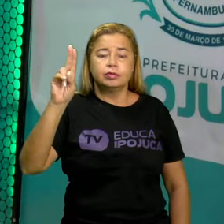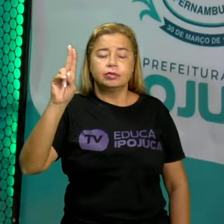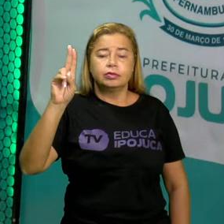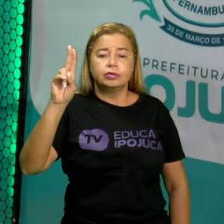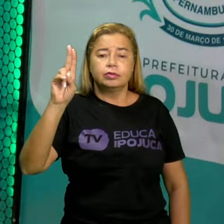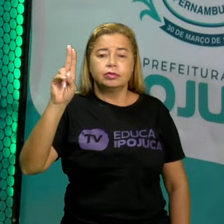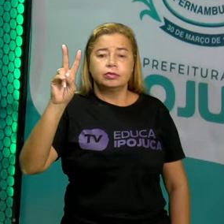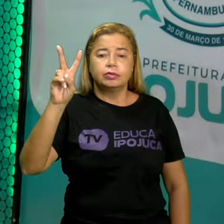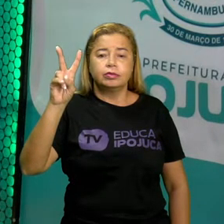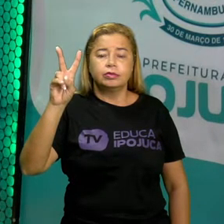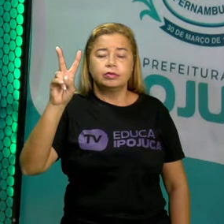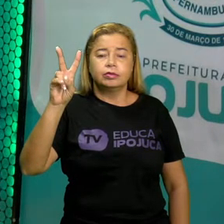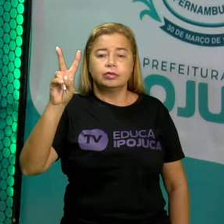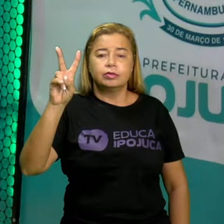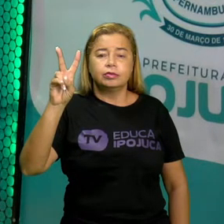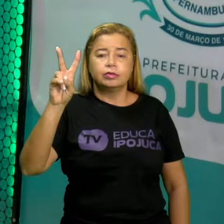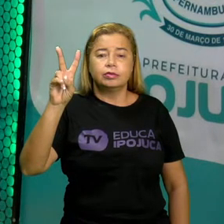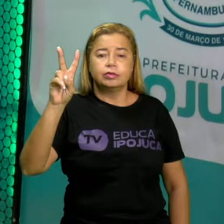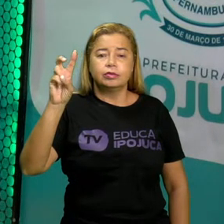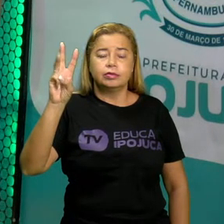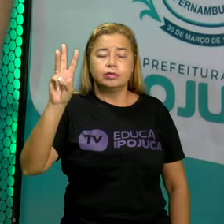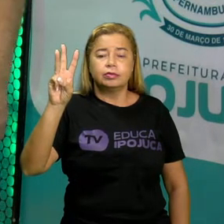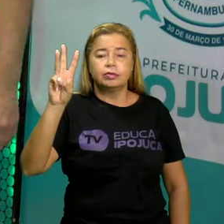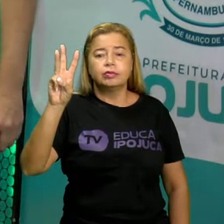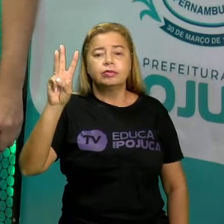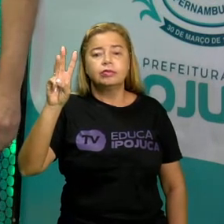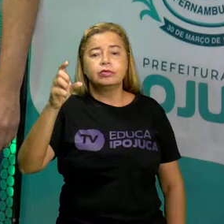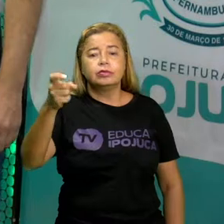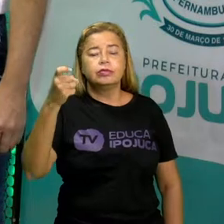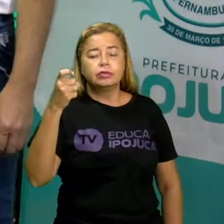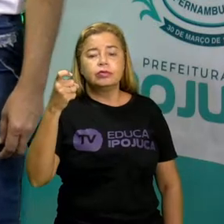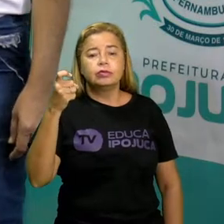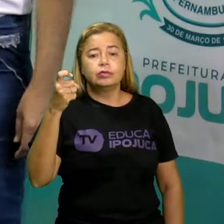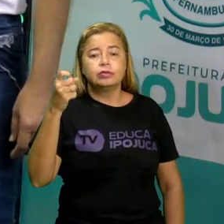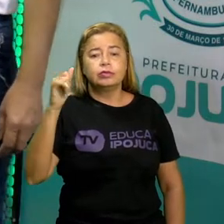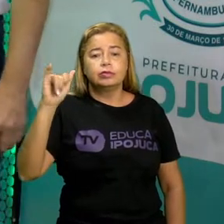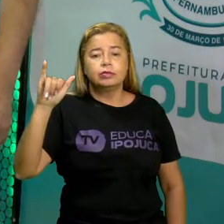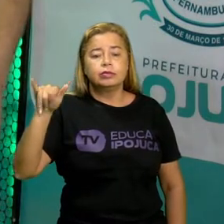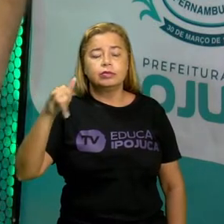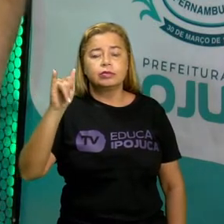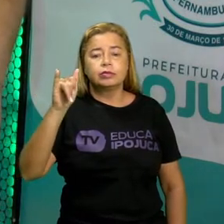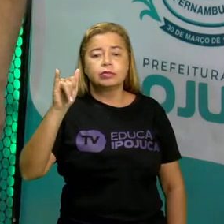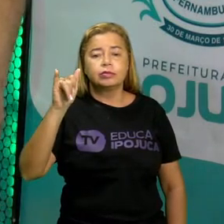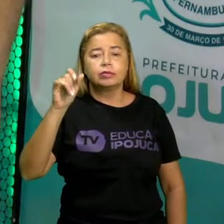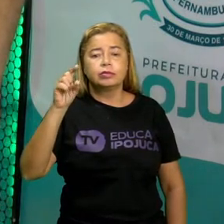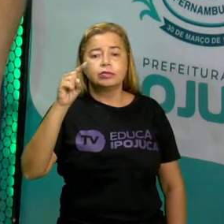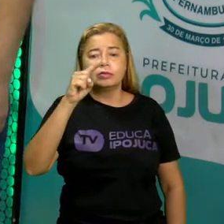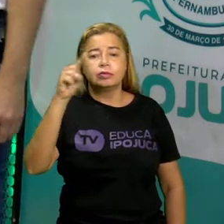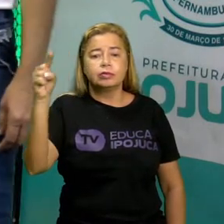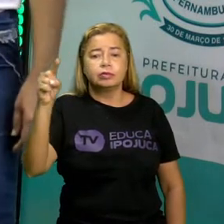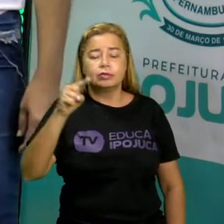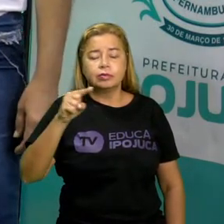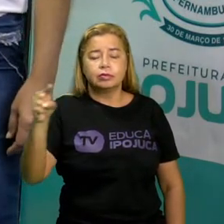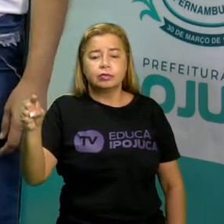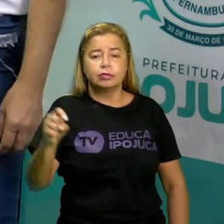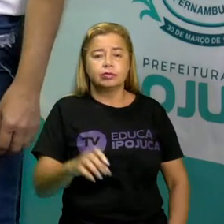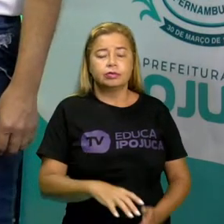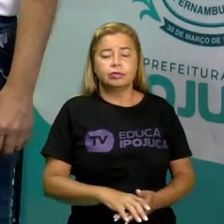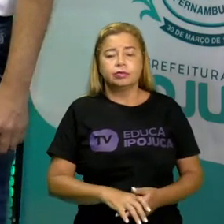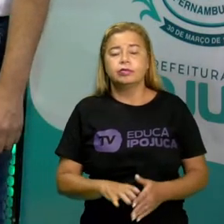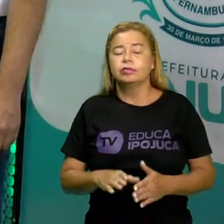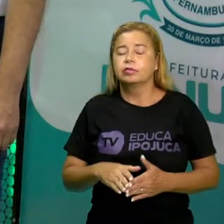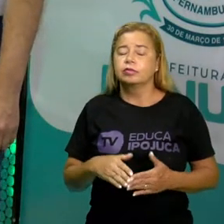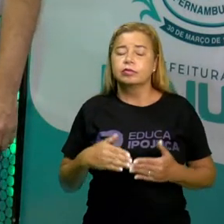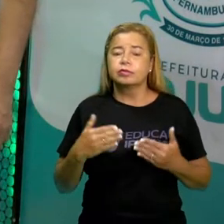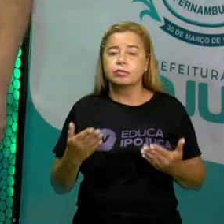U, V, W, X, Y e Z. Então,